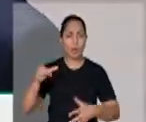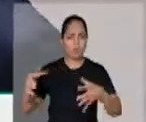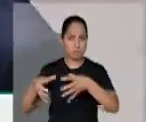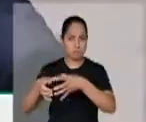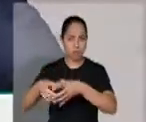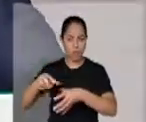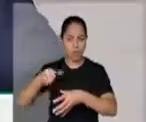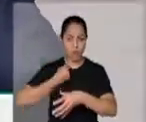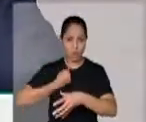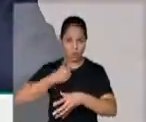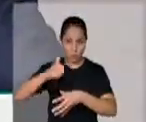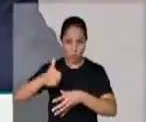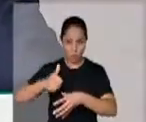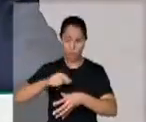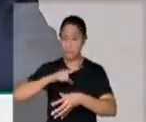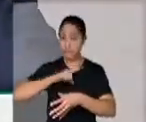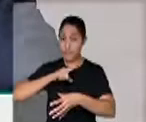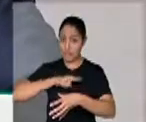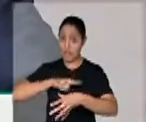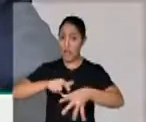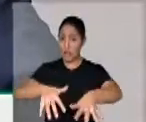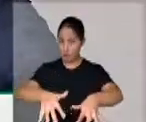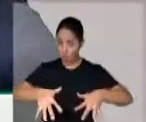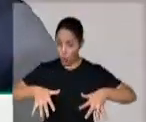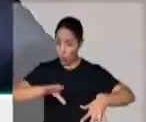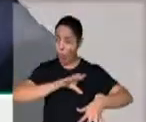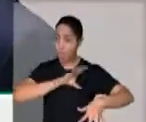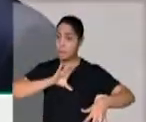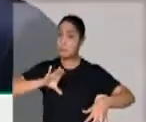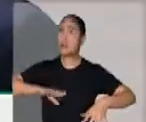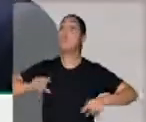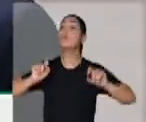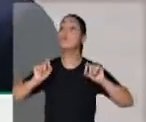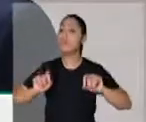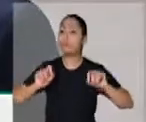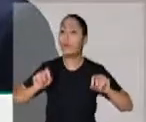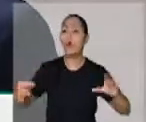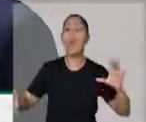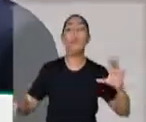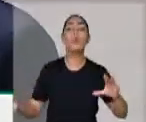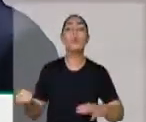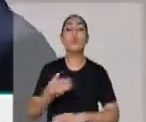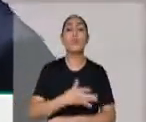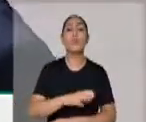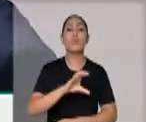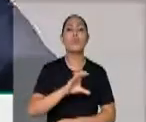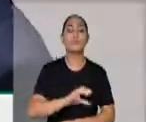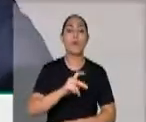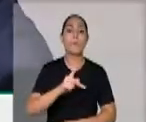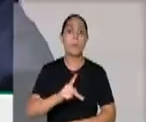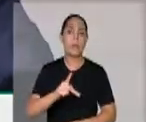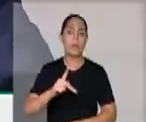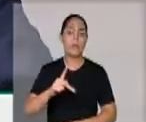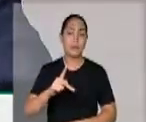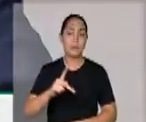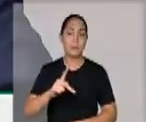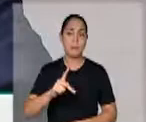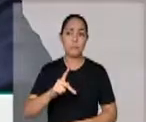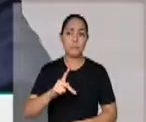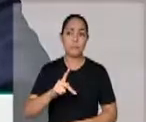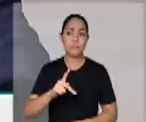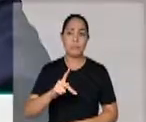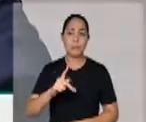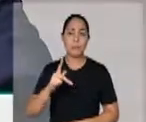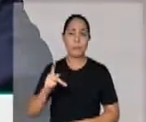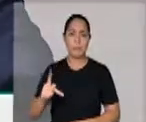da comissão está encarregada de fazer o novo Código de Processo Penal brasileiro. É um marco, é um